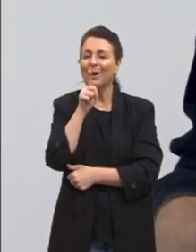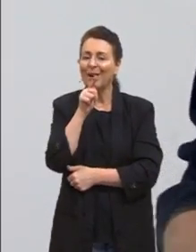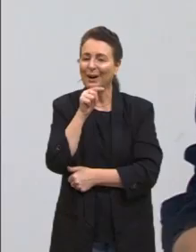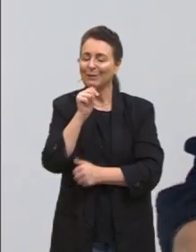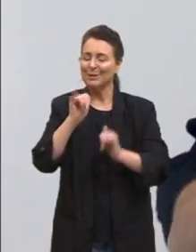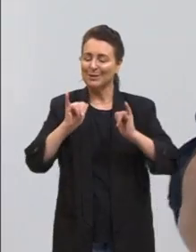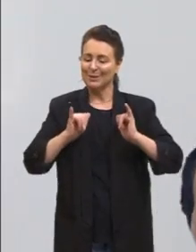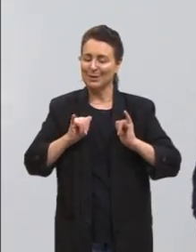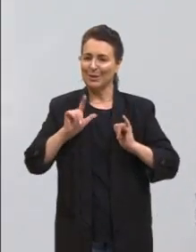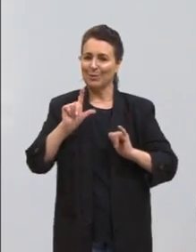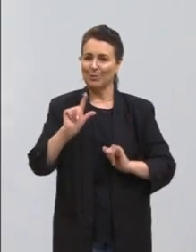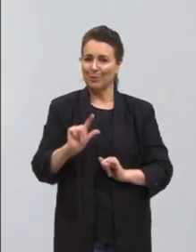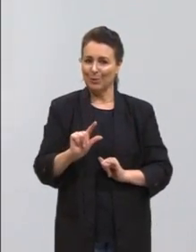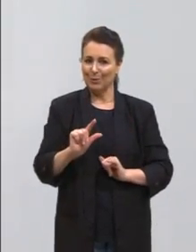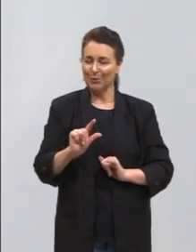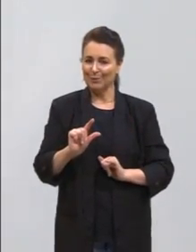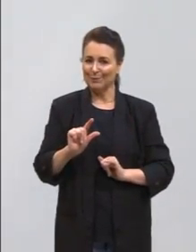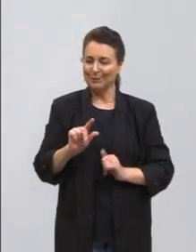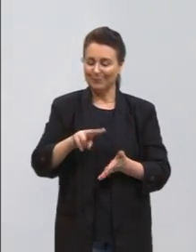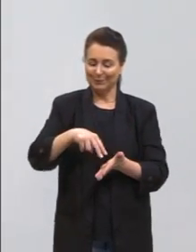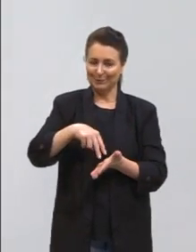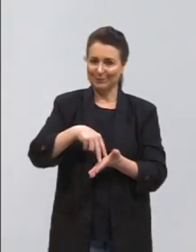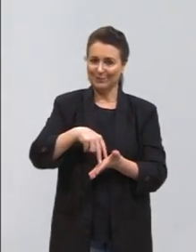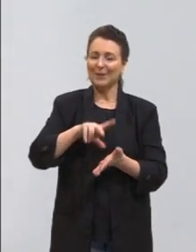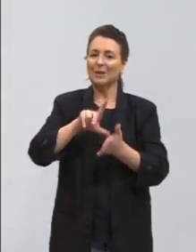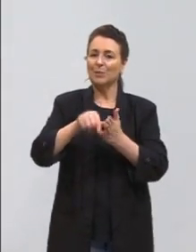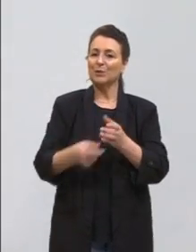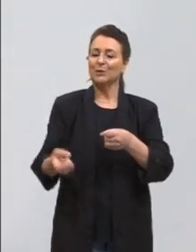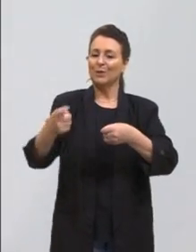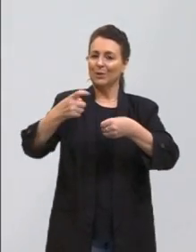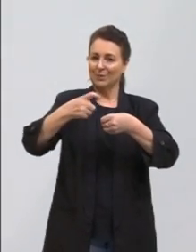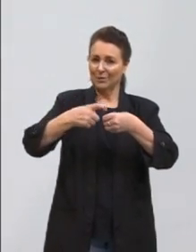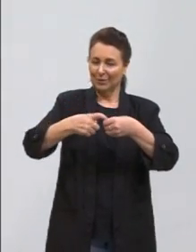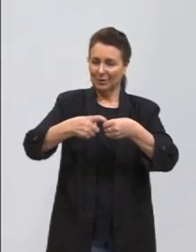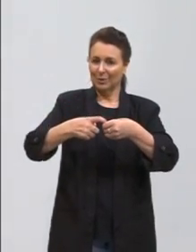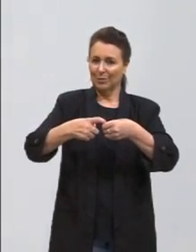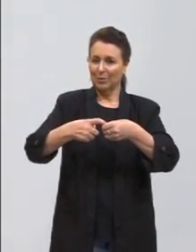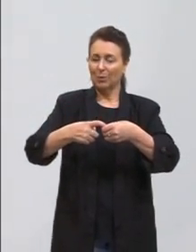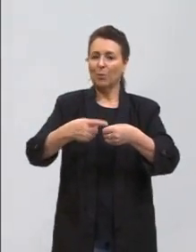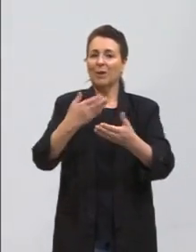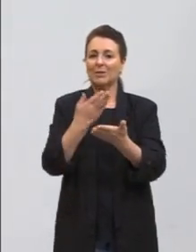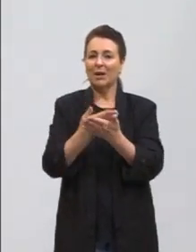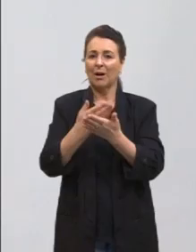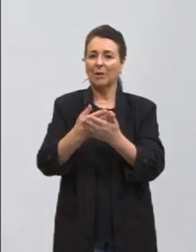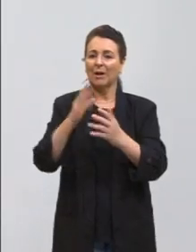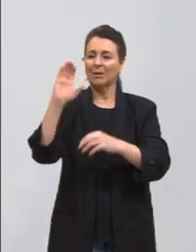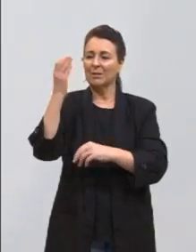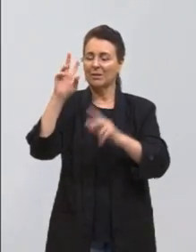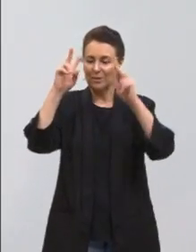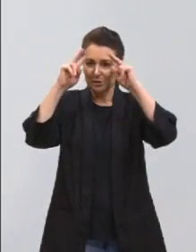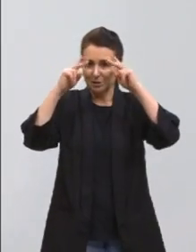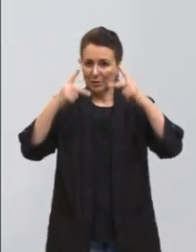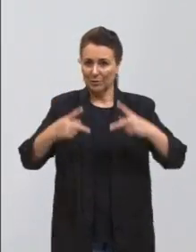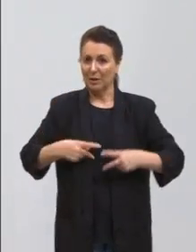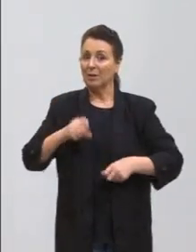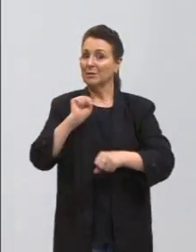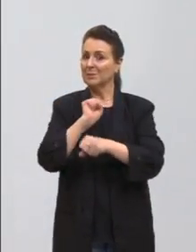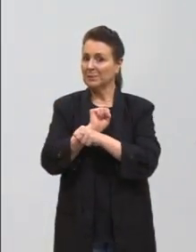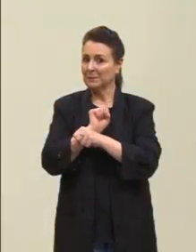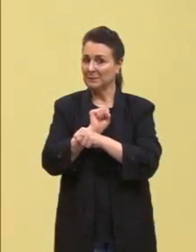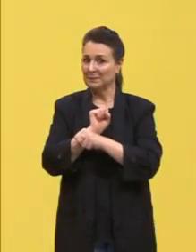descansada, espichar as pernas e, em seguida, voltamos com esse aulão das ciências humanas. Nos aguarde aí.